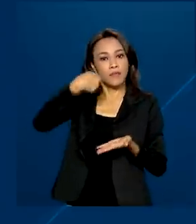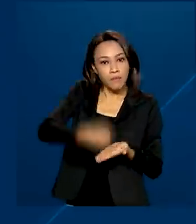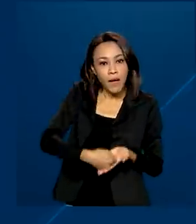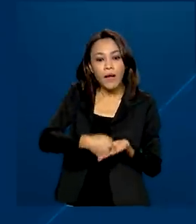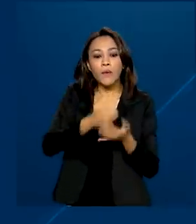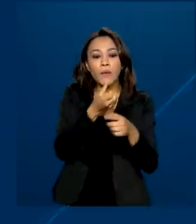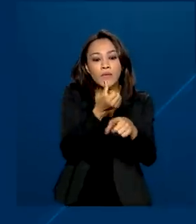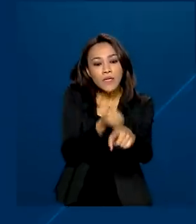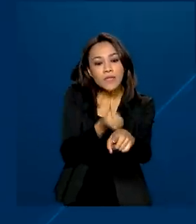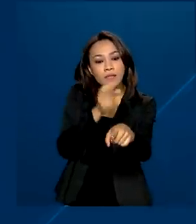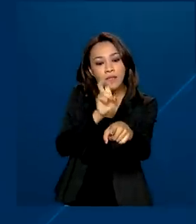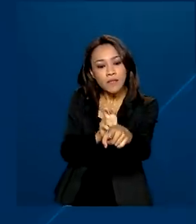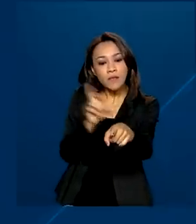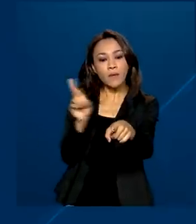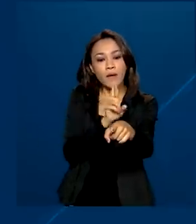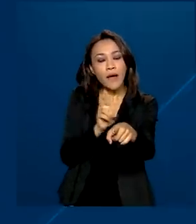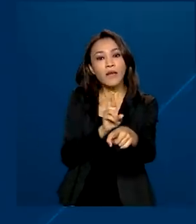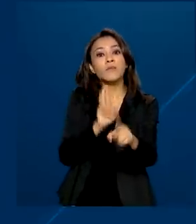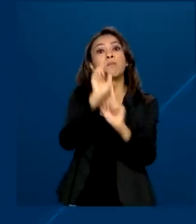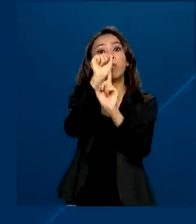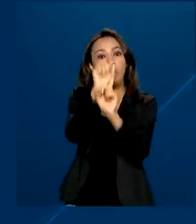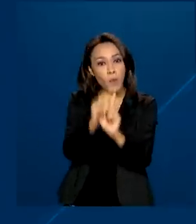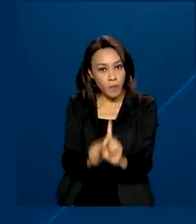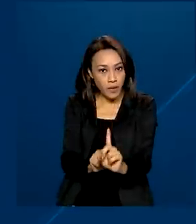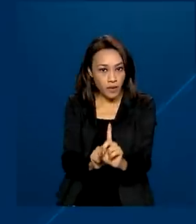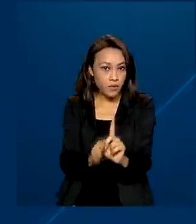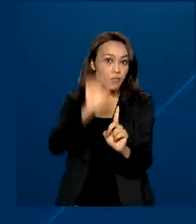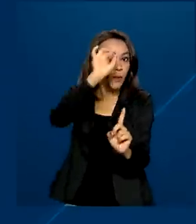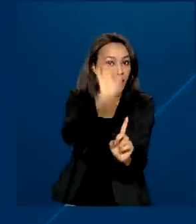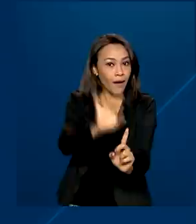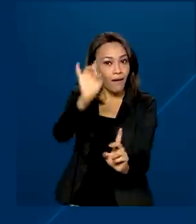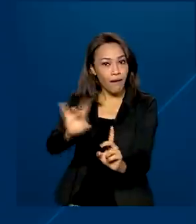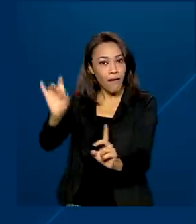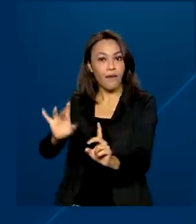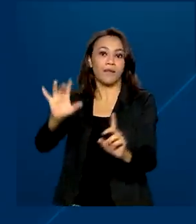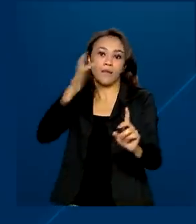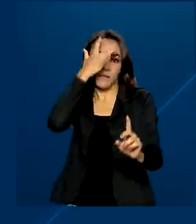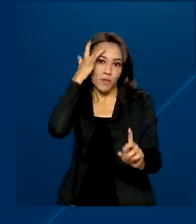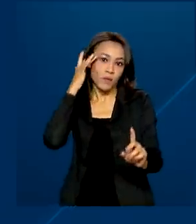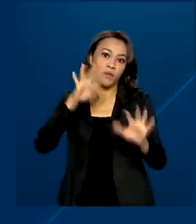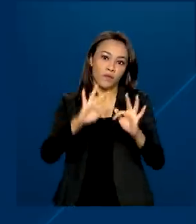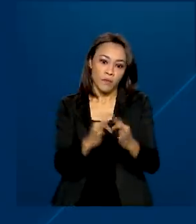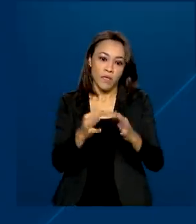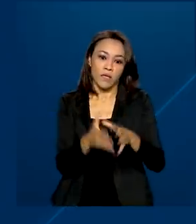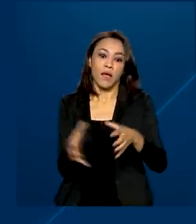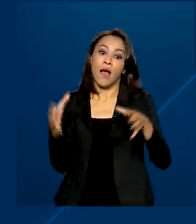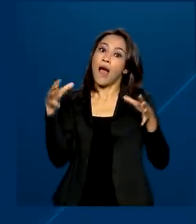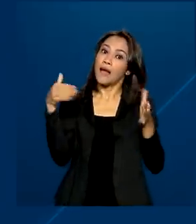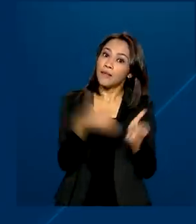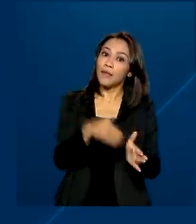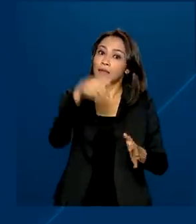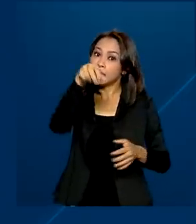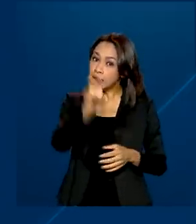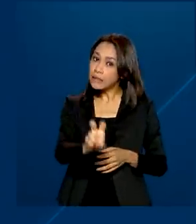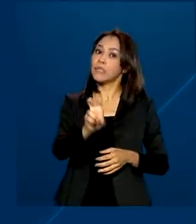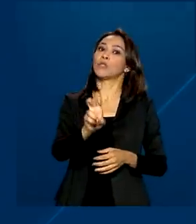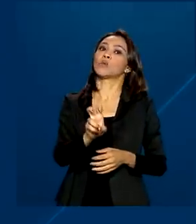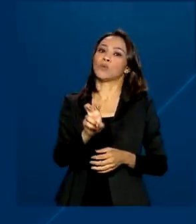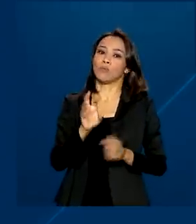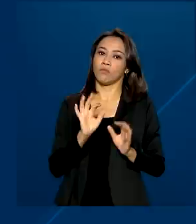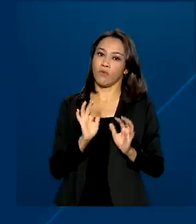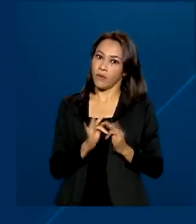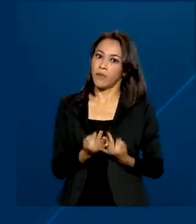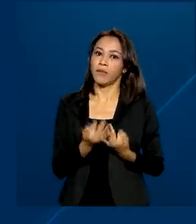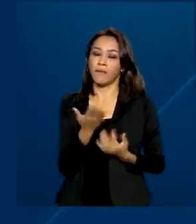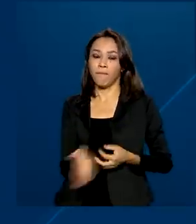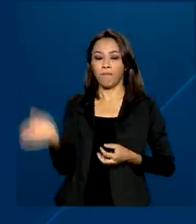valor de R$ 65 por mês por integrante, também até o limite de cinco benefícios por família.